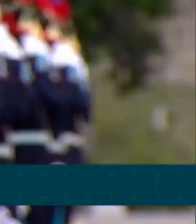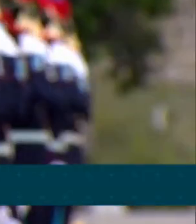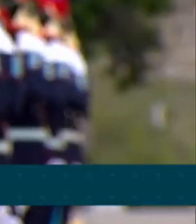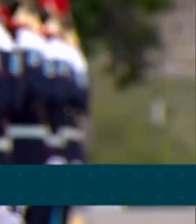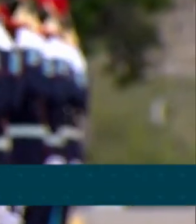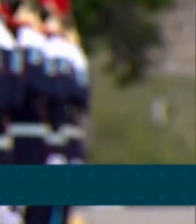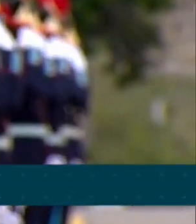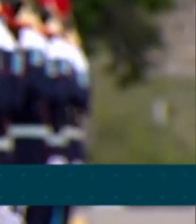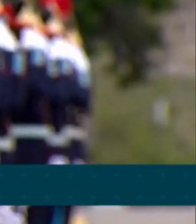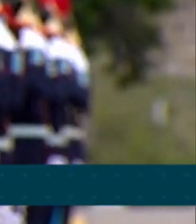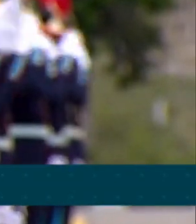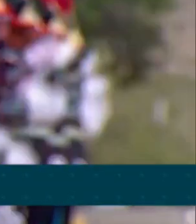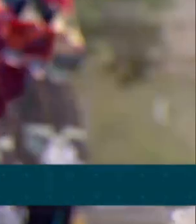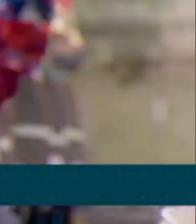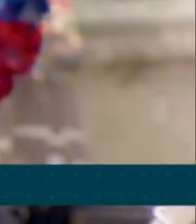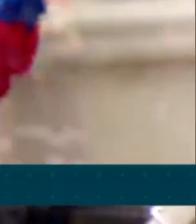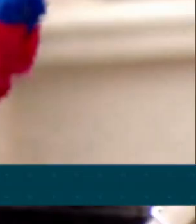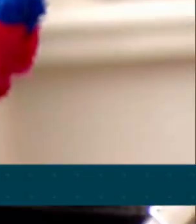11,